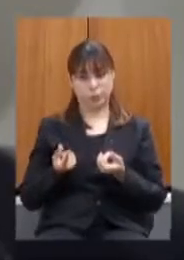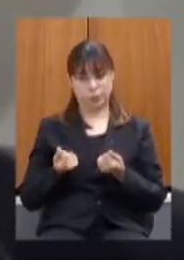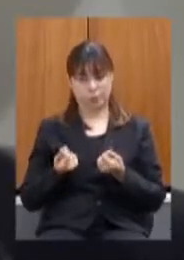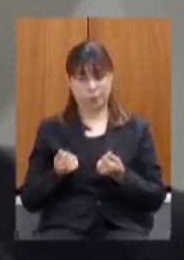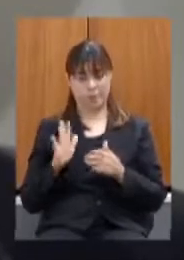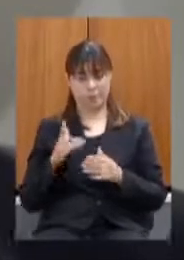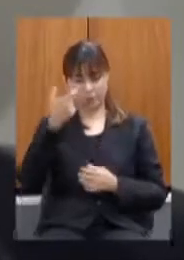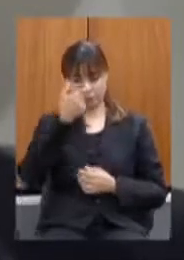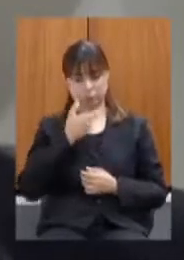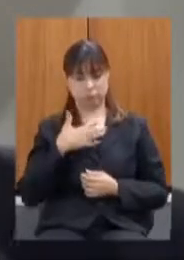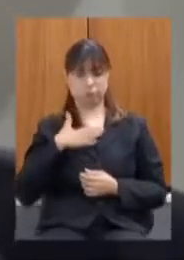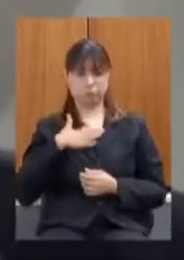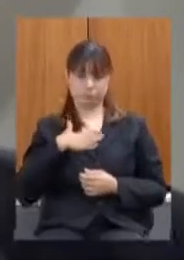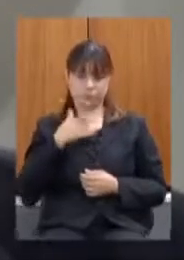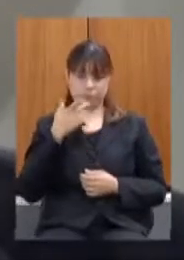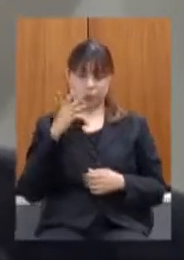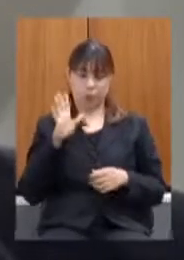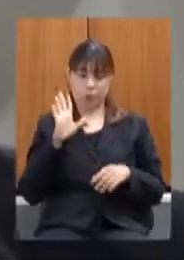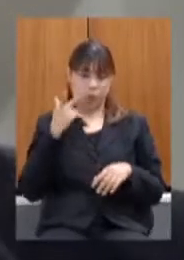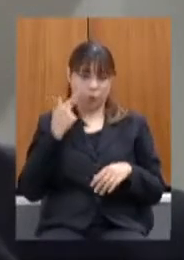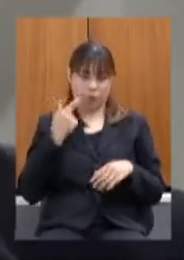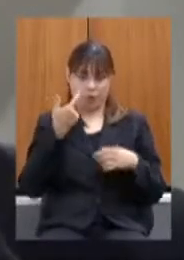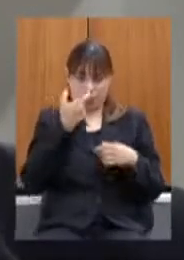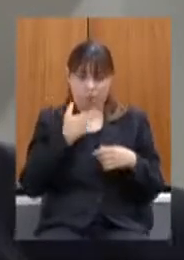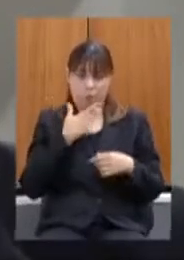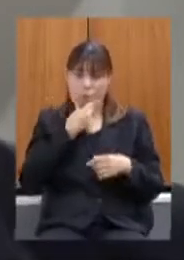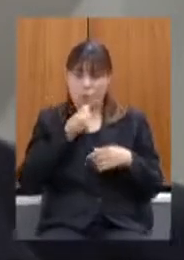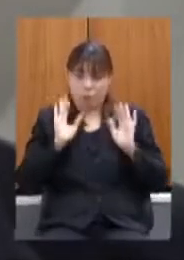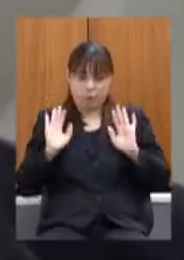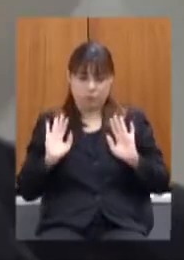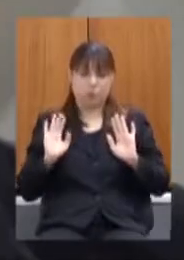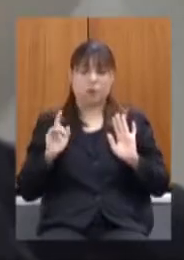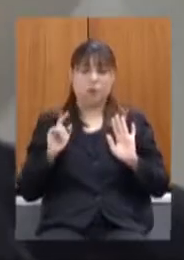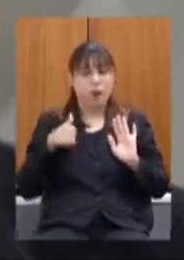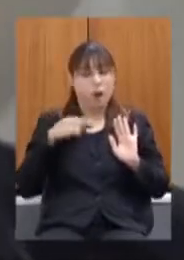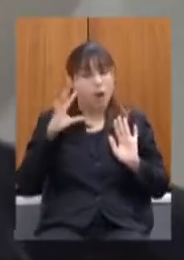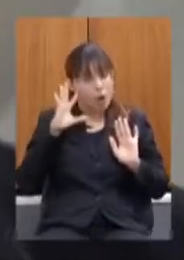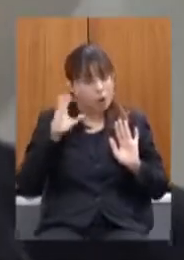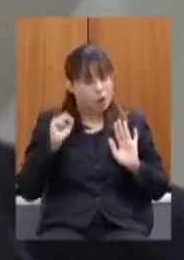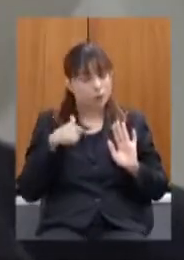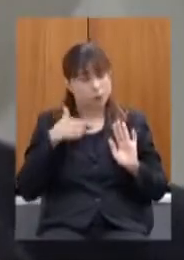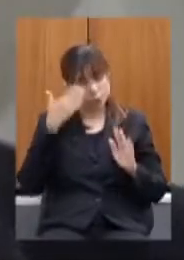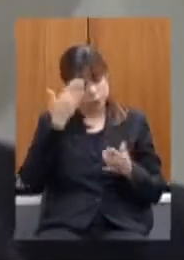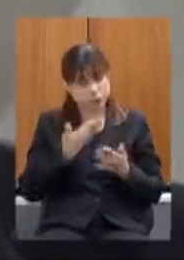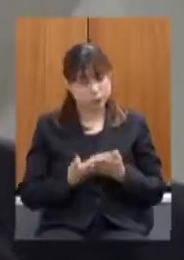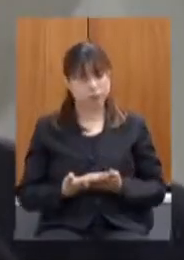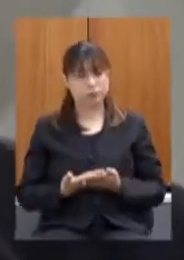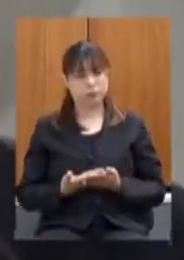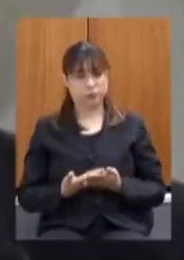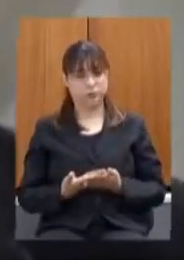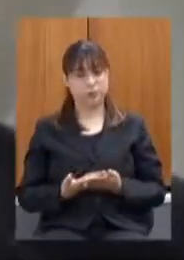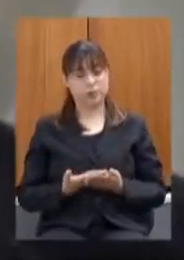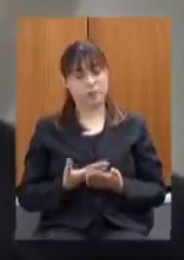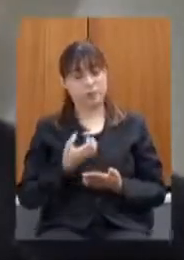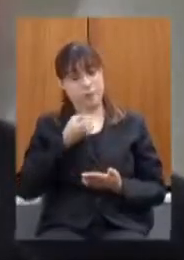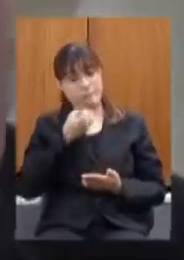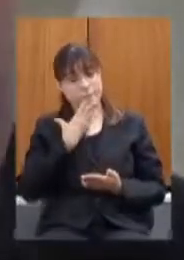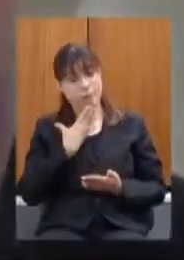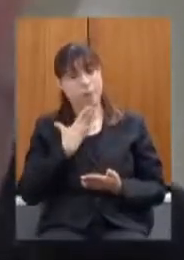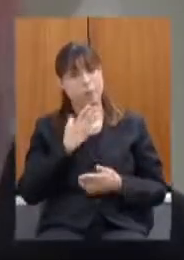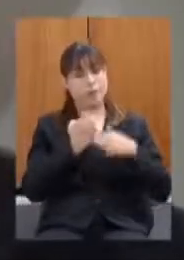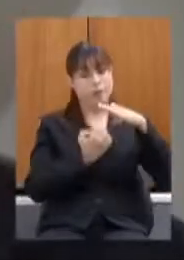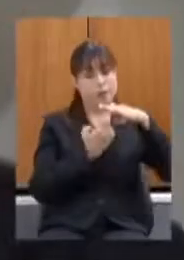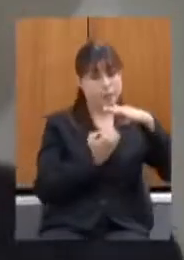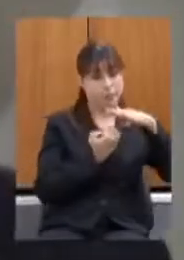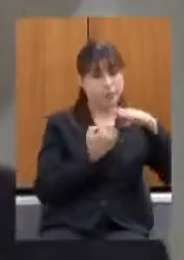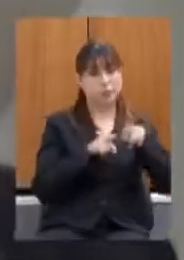como pessoa física eu obviamente acredito que seria bom para a empresa e para o estado que ela